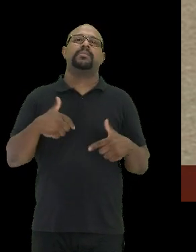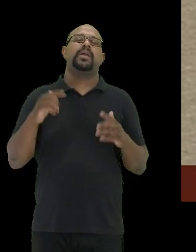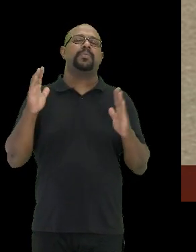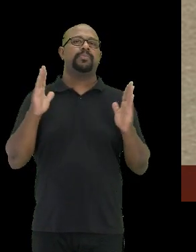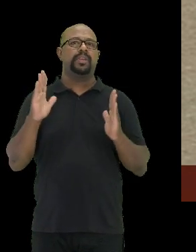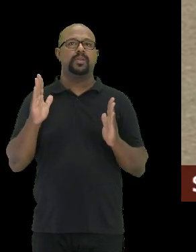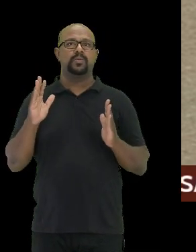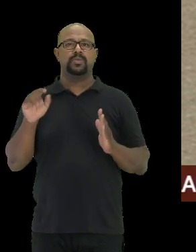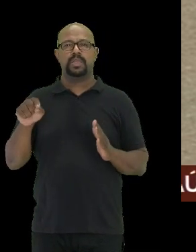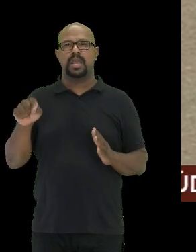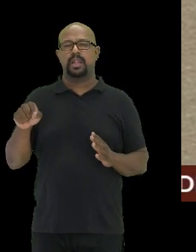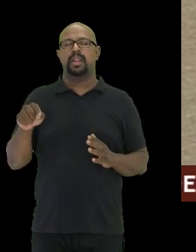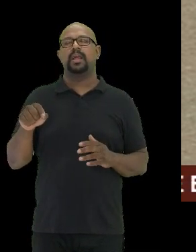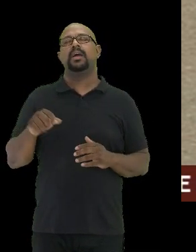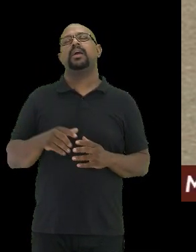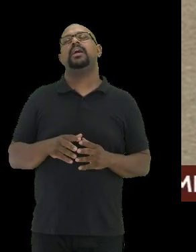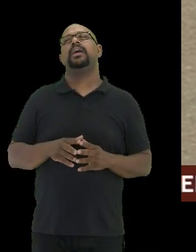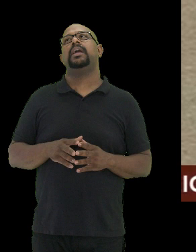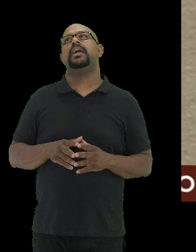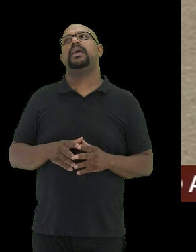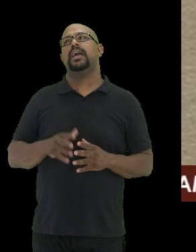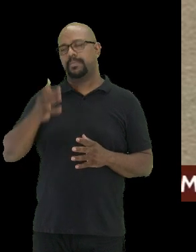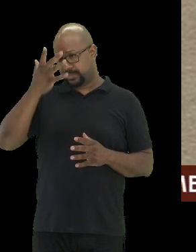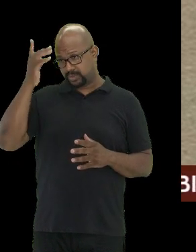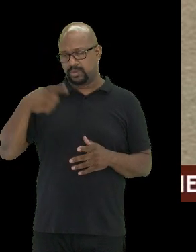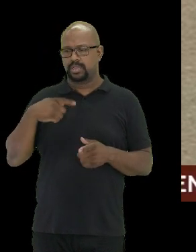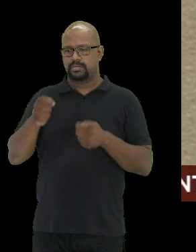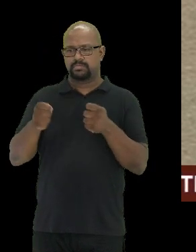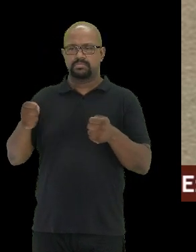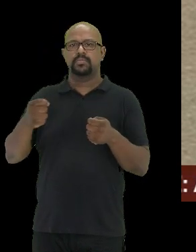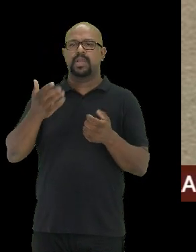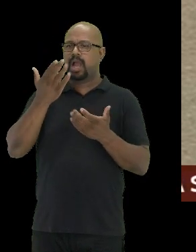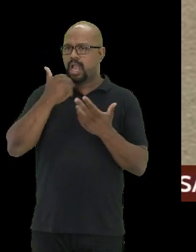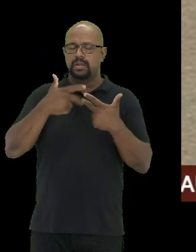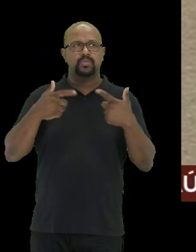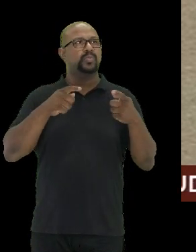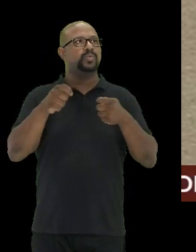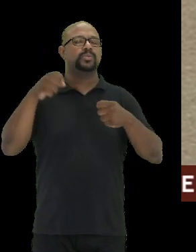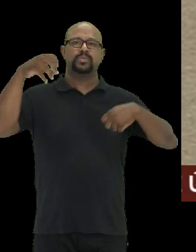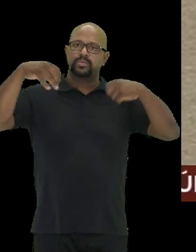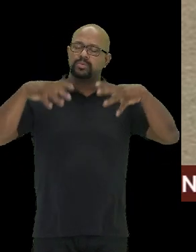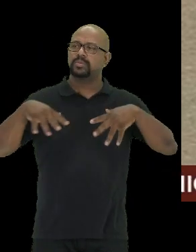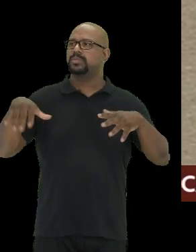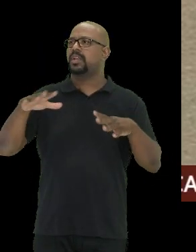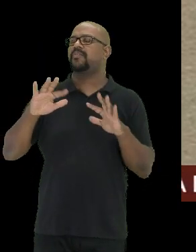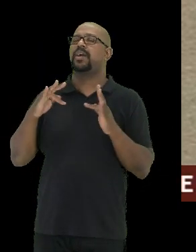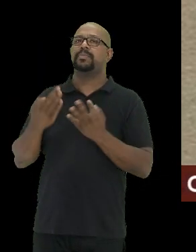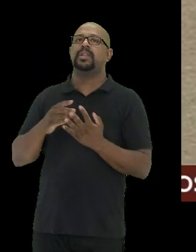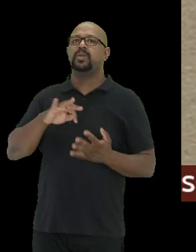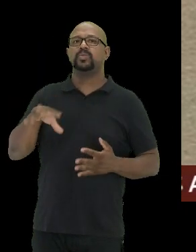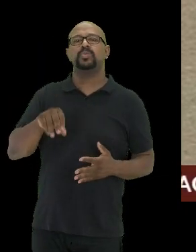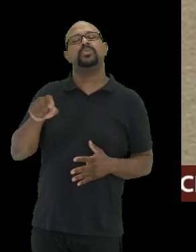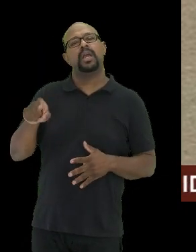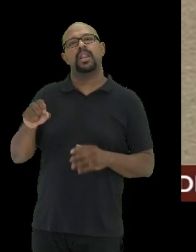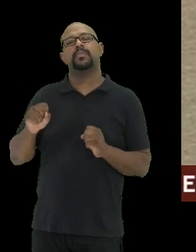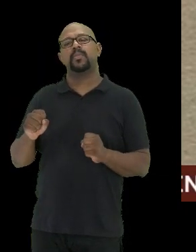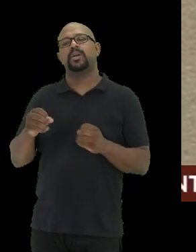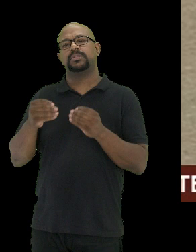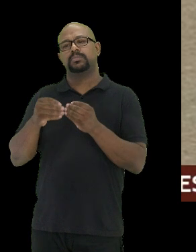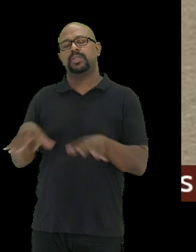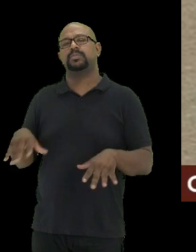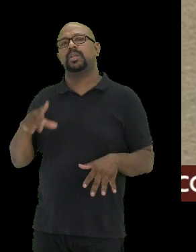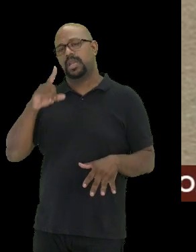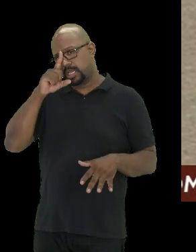e ela for a pessoa que sustenta a família e a família que nos diz ela pode estar fazendo